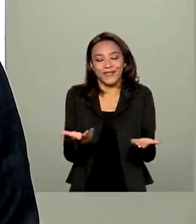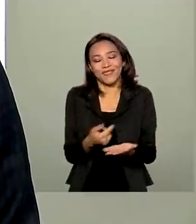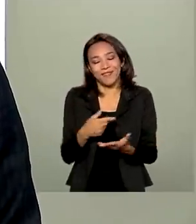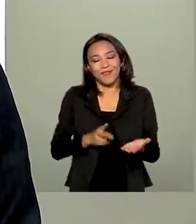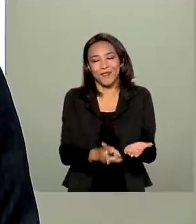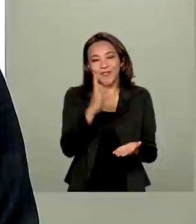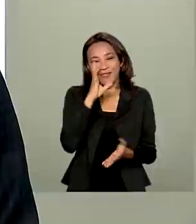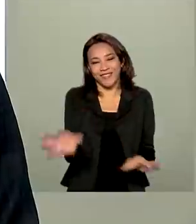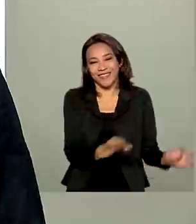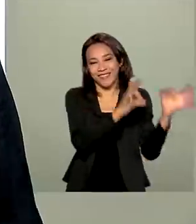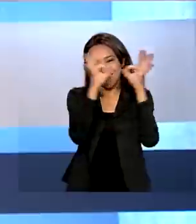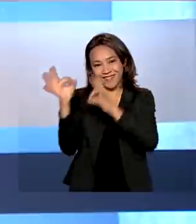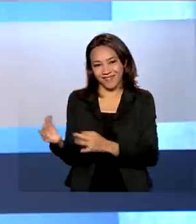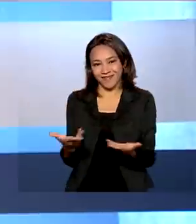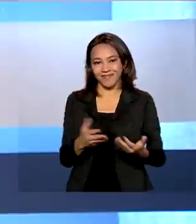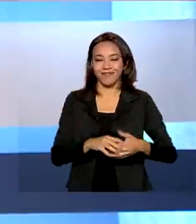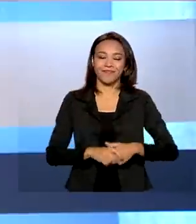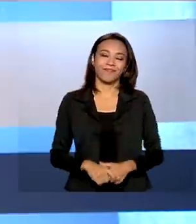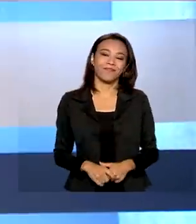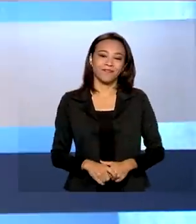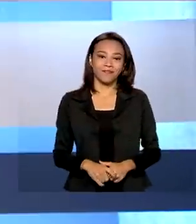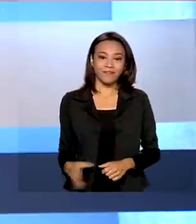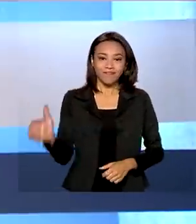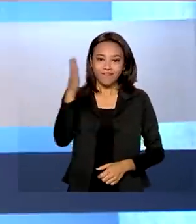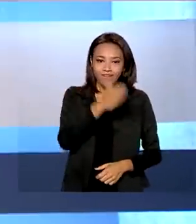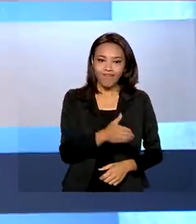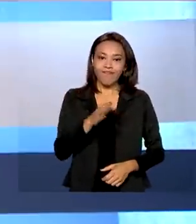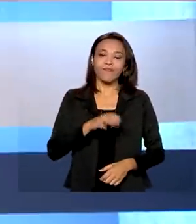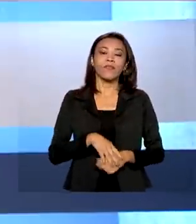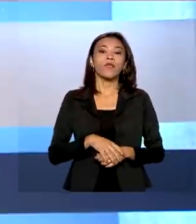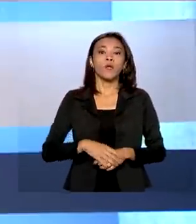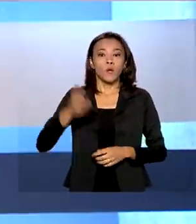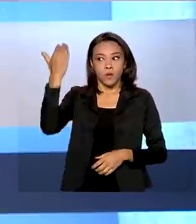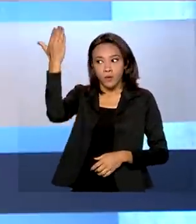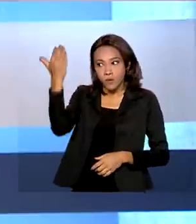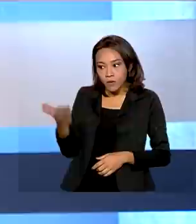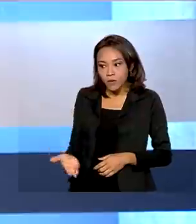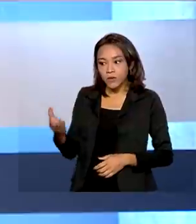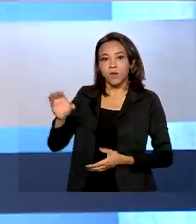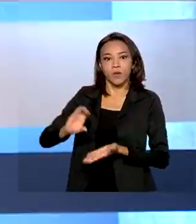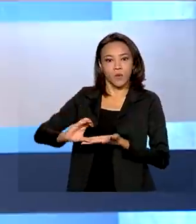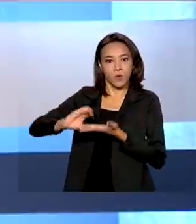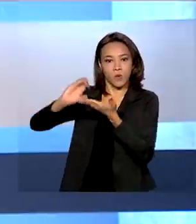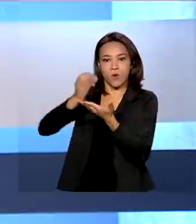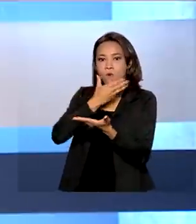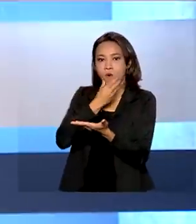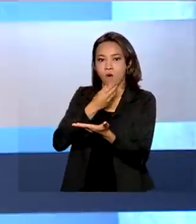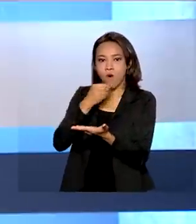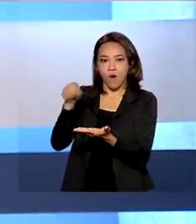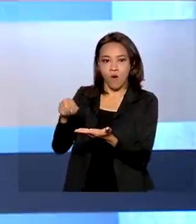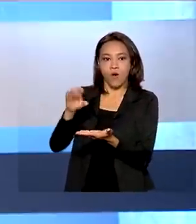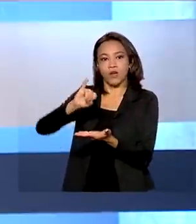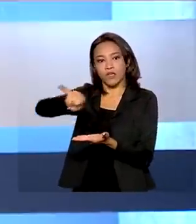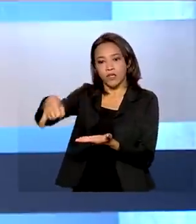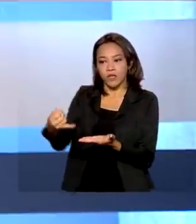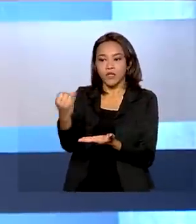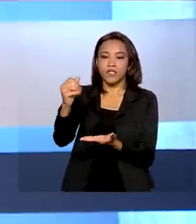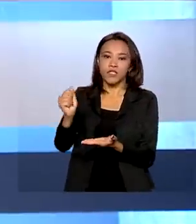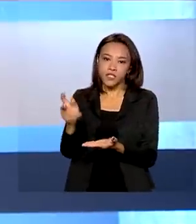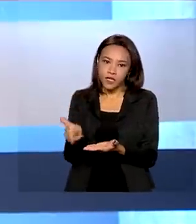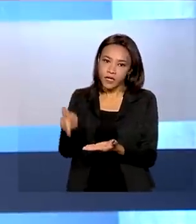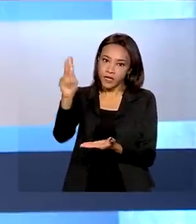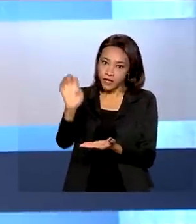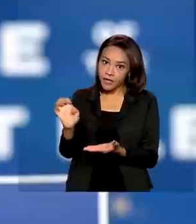conosco. Tenha um ótimo dia. O Conselheiro de Segurança Nacional dos Estados Unidos, Jake Sullivan, esteve com o presidente Jair